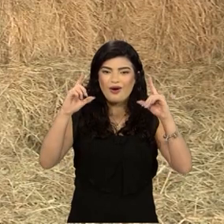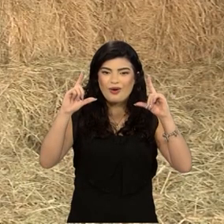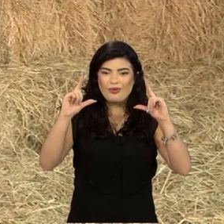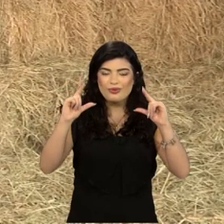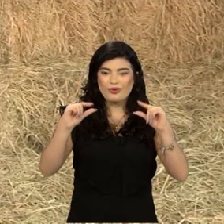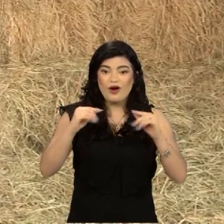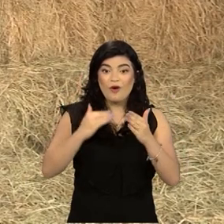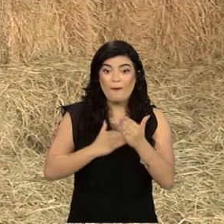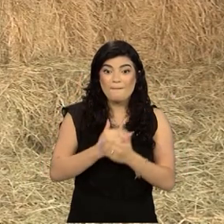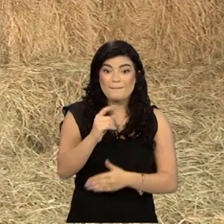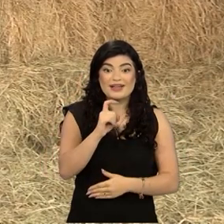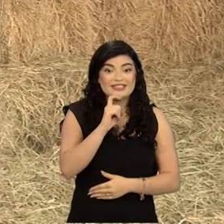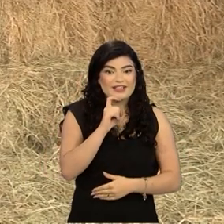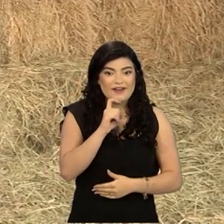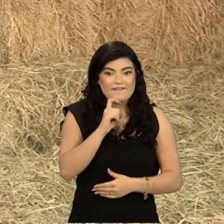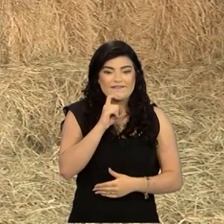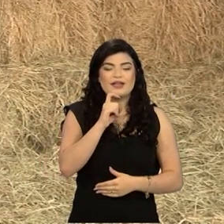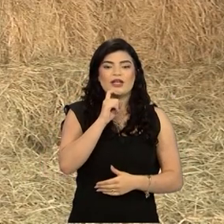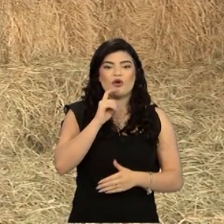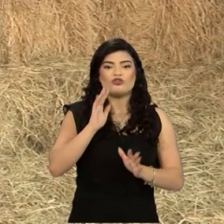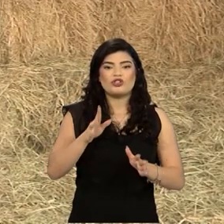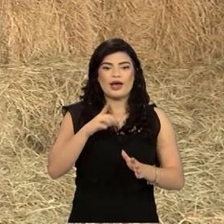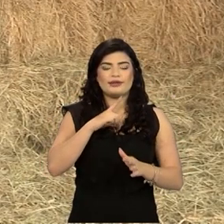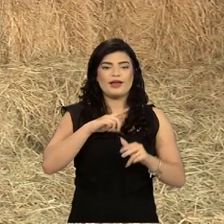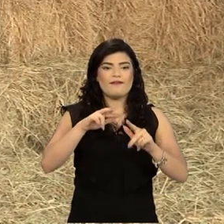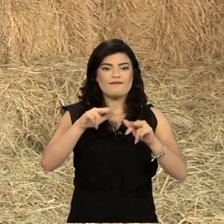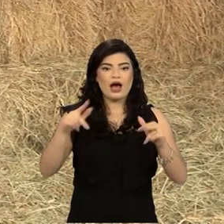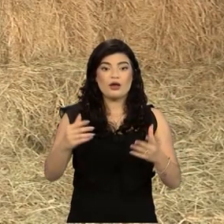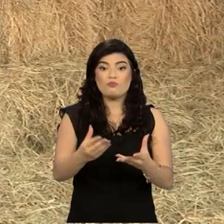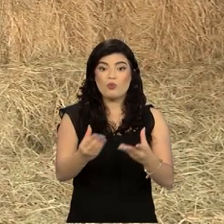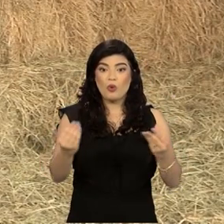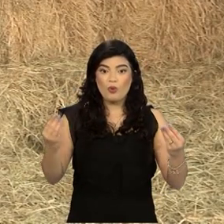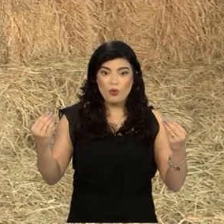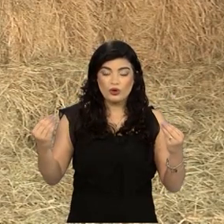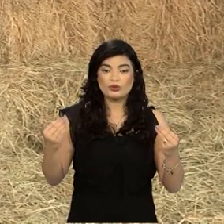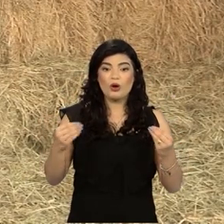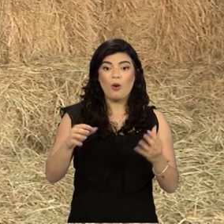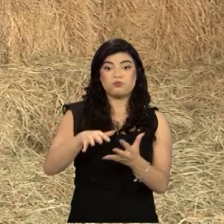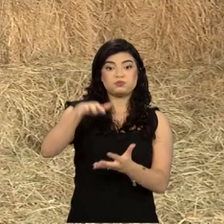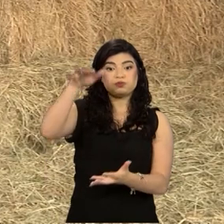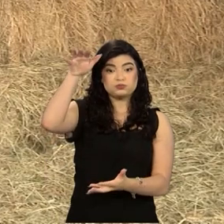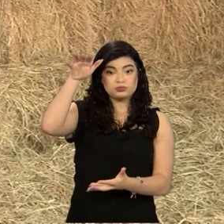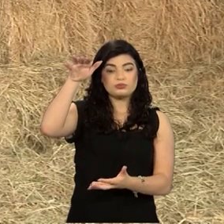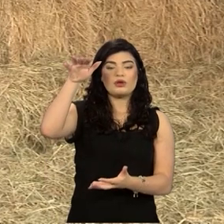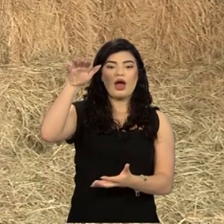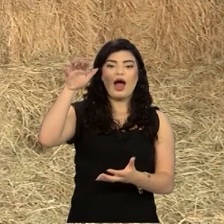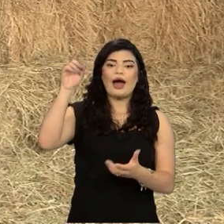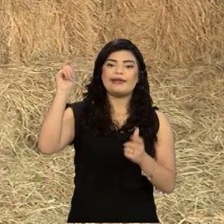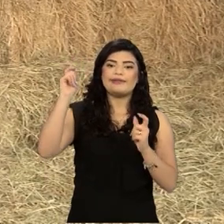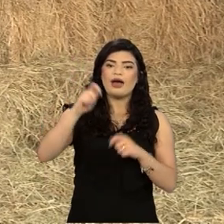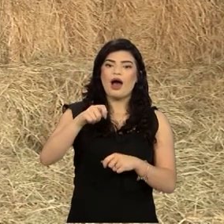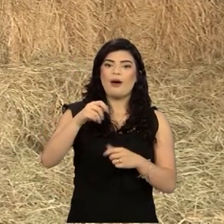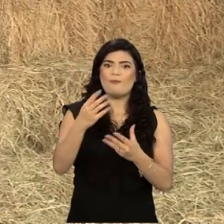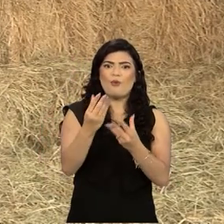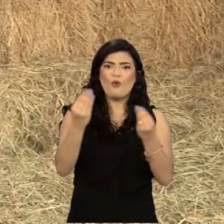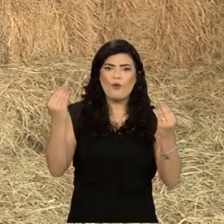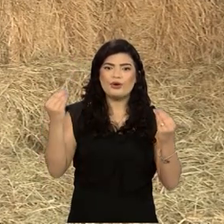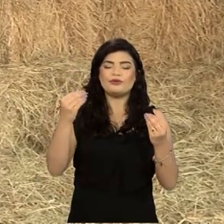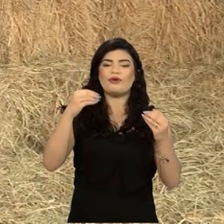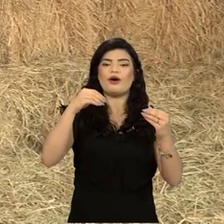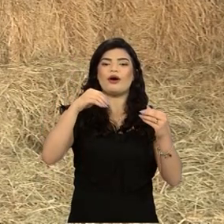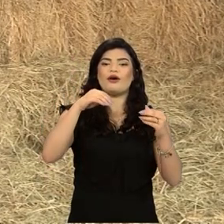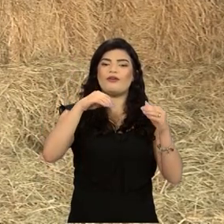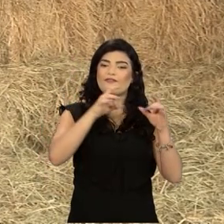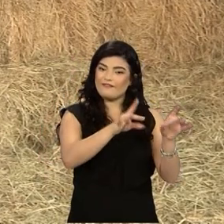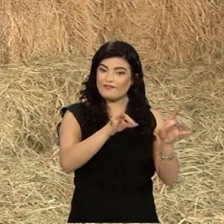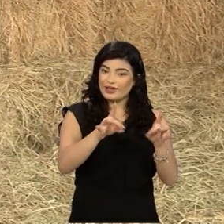pessoal que produz feno, produz em grande quantidade, normalmente enche os estoques, eles botam isso no mercado e os preços costumam baixar. Então, essa época é uma